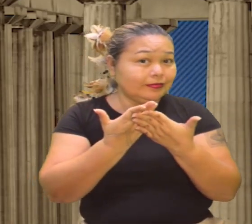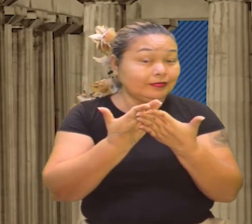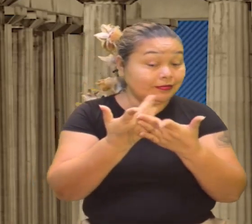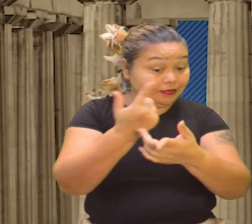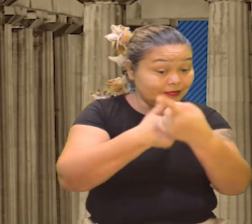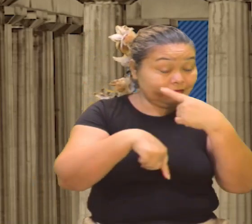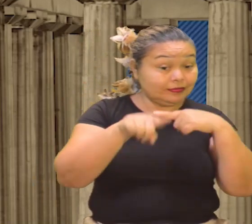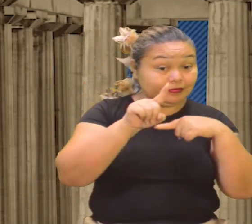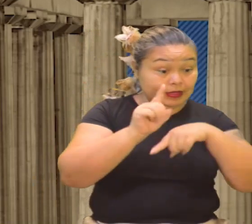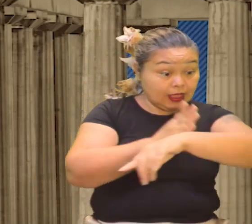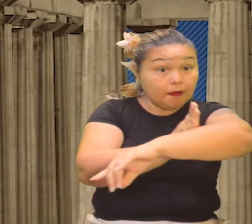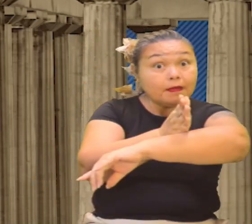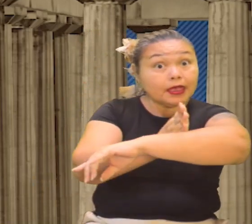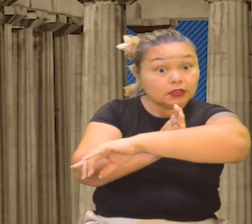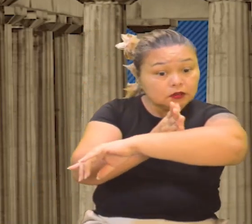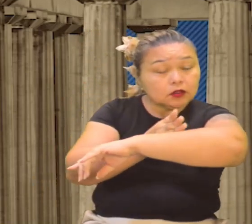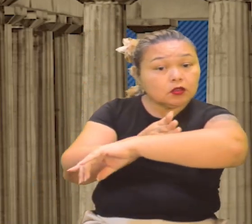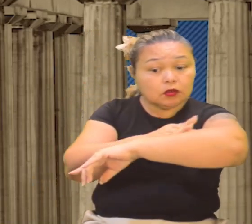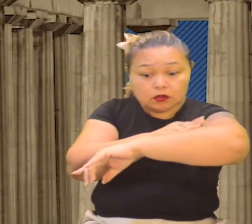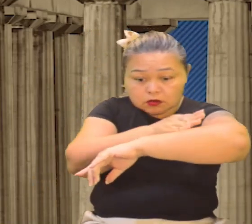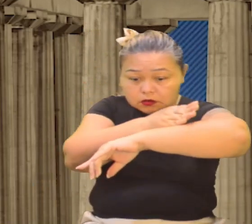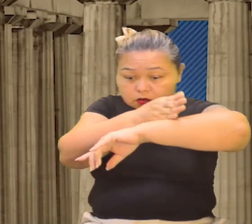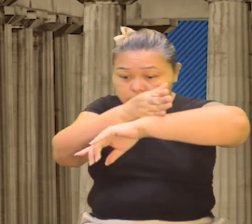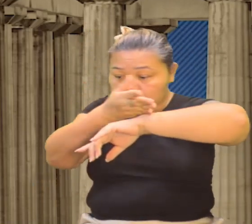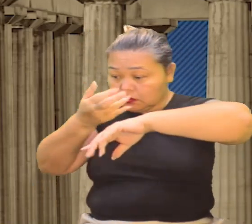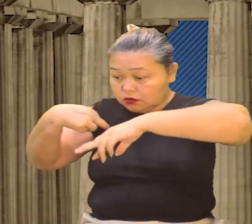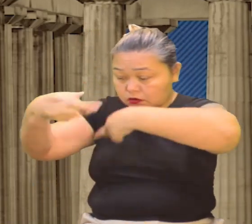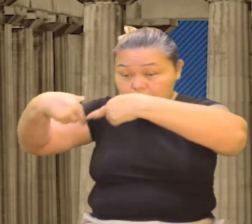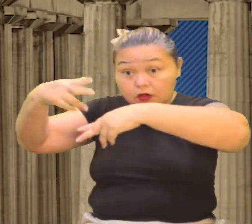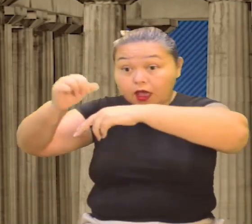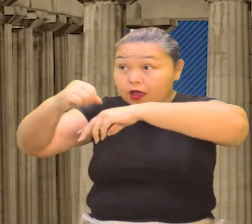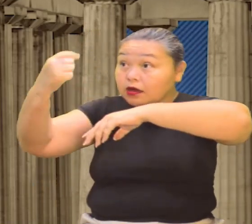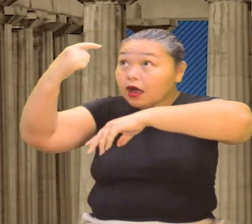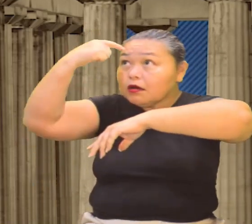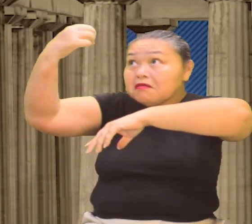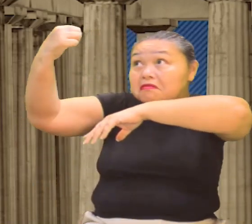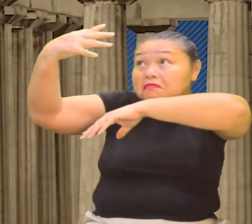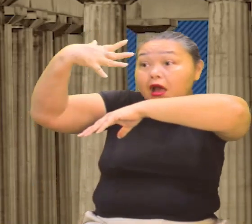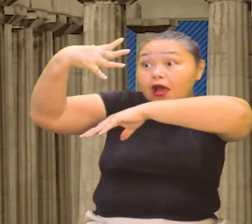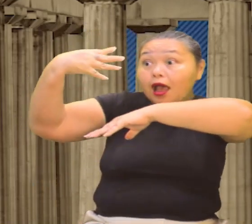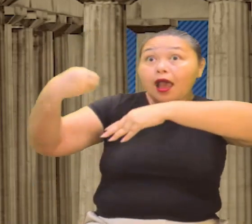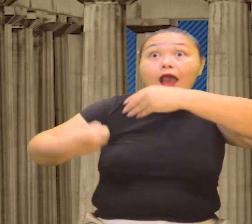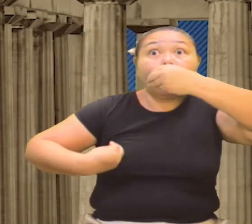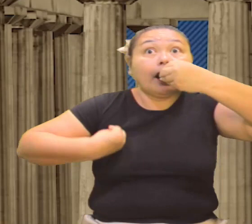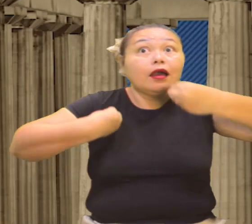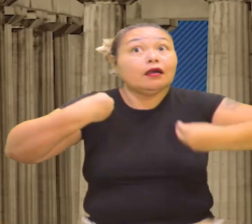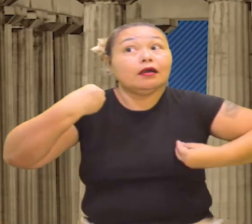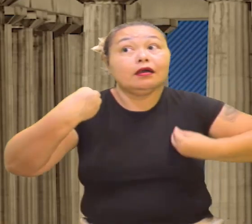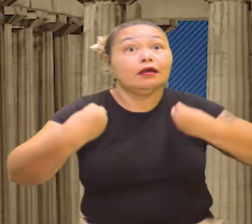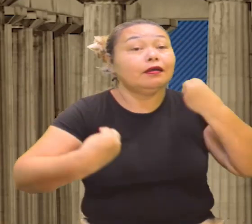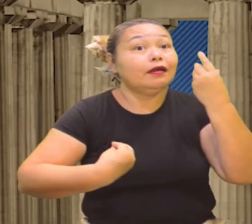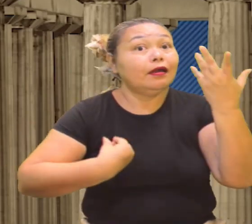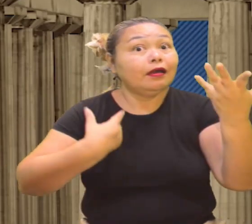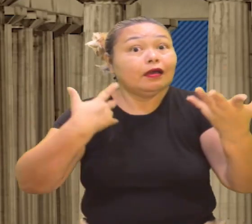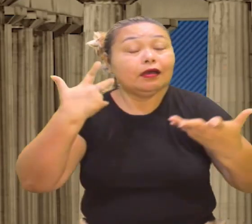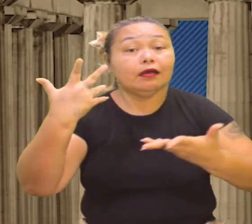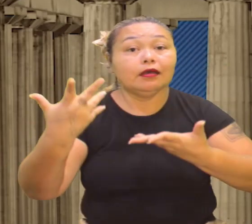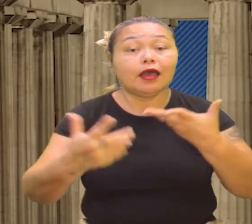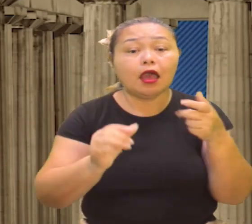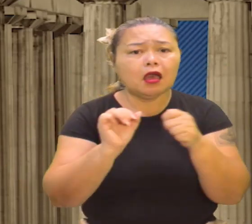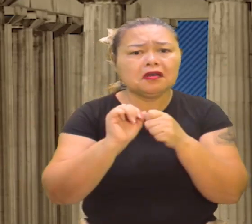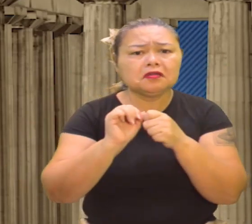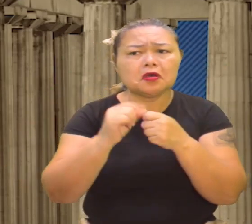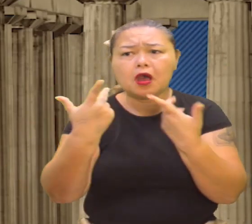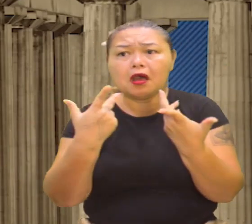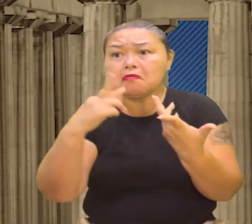Saímos da Idade Média, viemos para o Renascimento, iluminou a vida do ser humano, e isso não trouxe